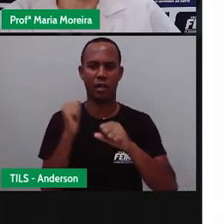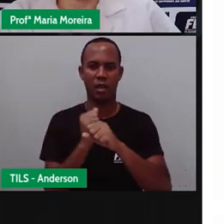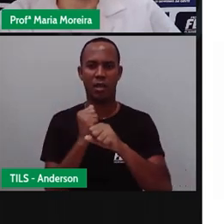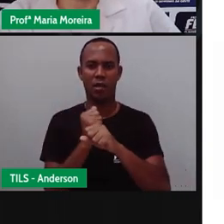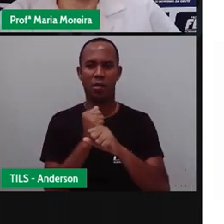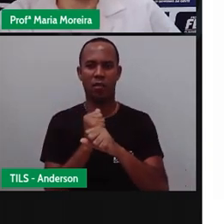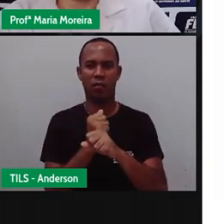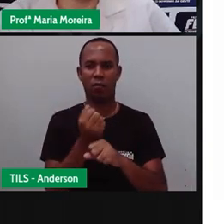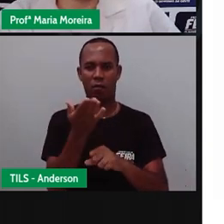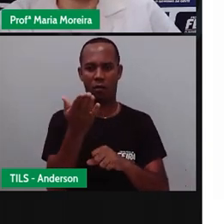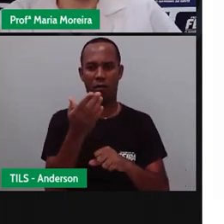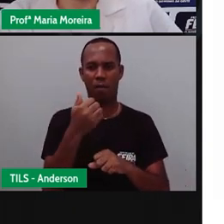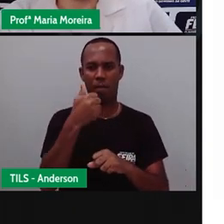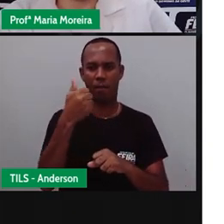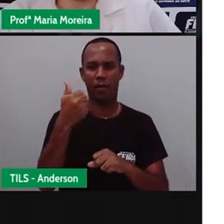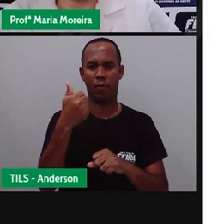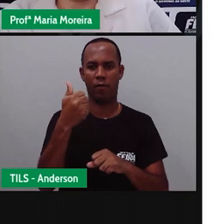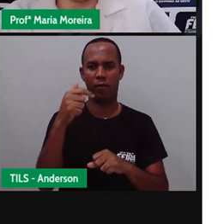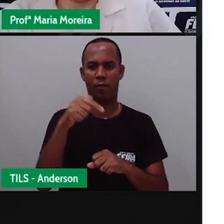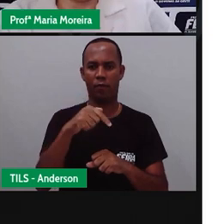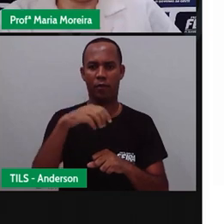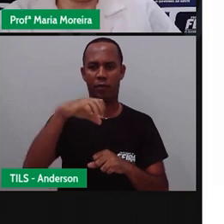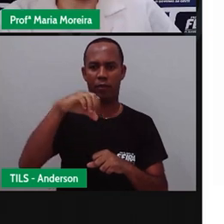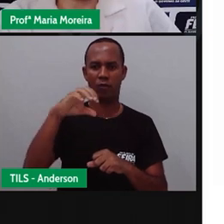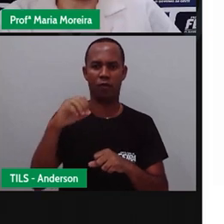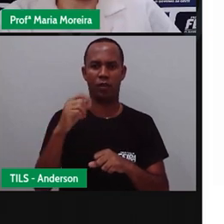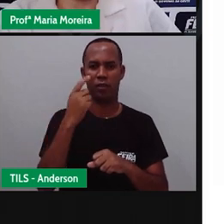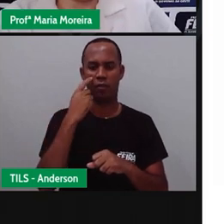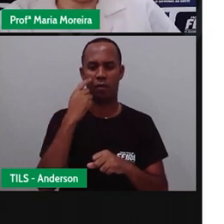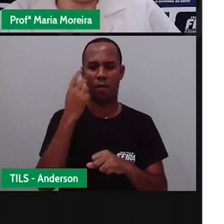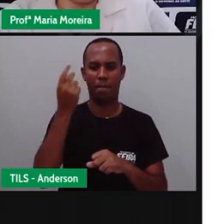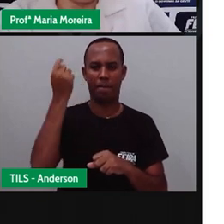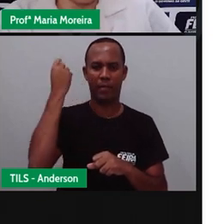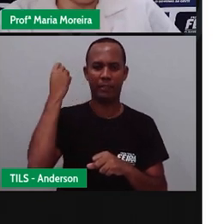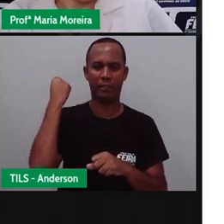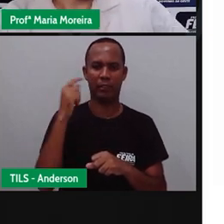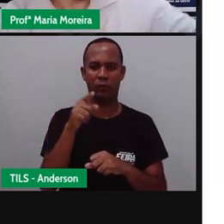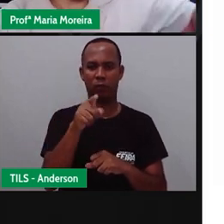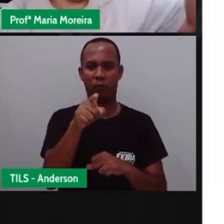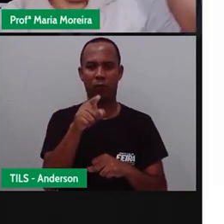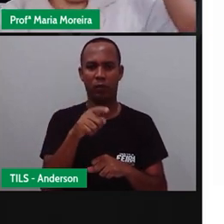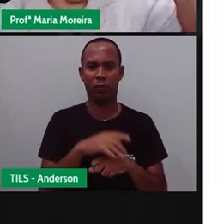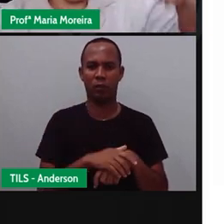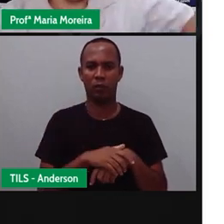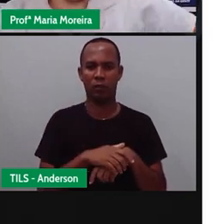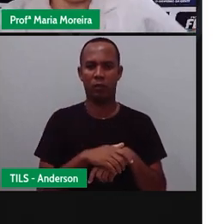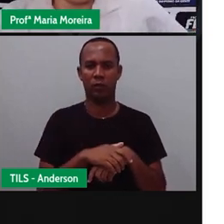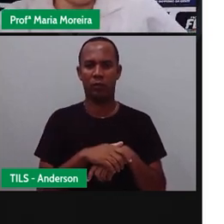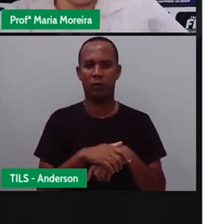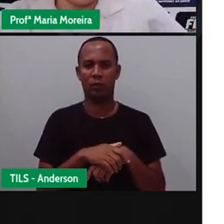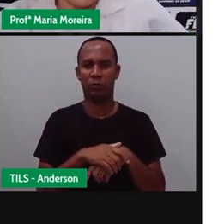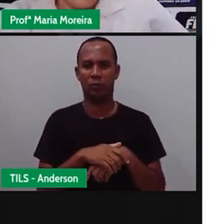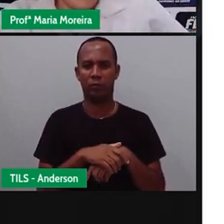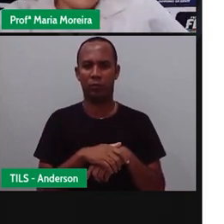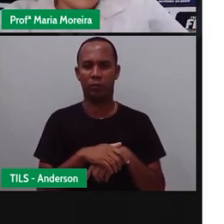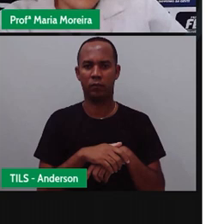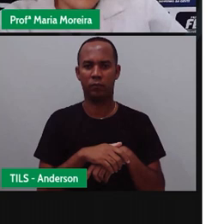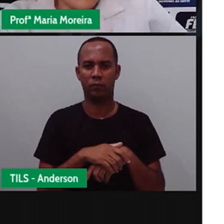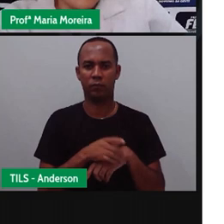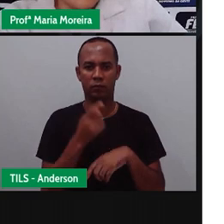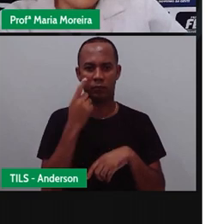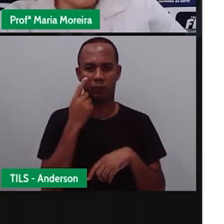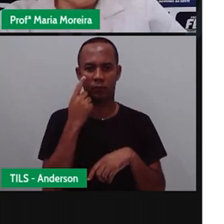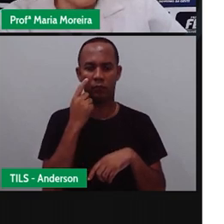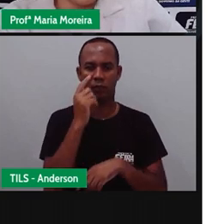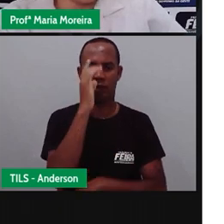composta por duas rodas no mesmo tamanho, ligadas por uma travessa de madeira, que foi aquela primeira imagem que a gente viu lá. Essa